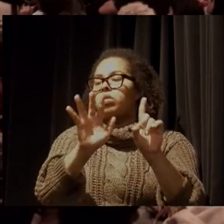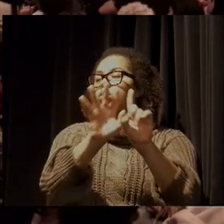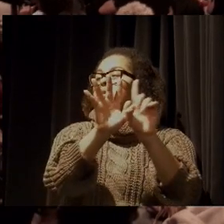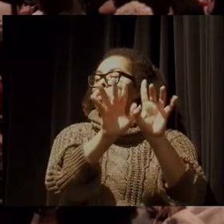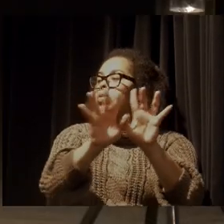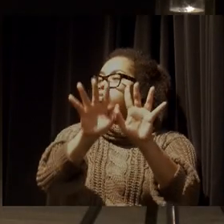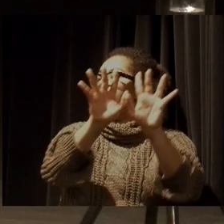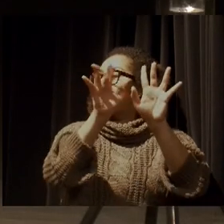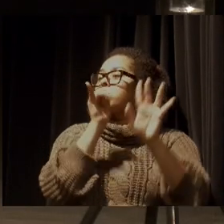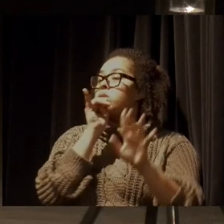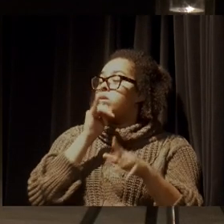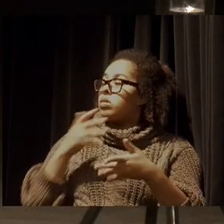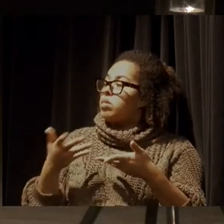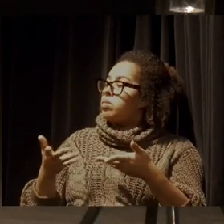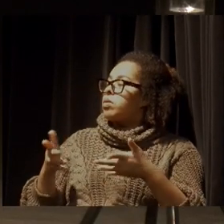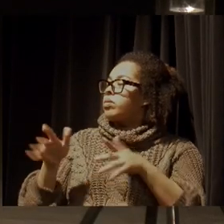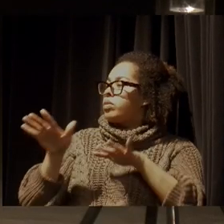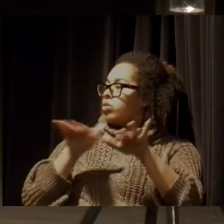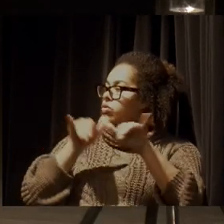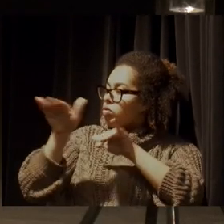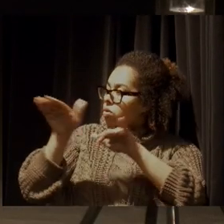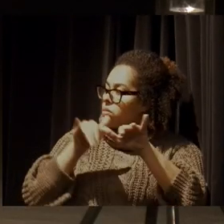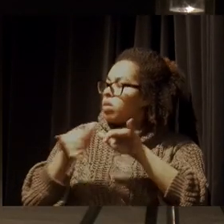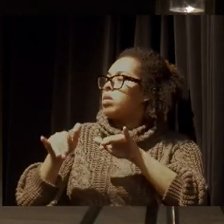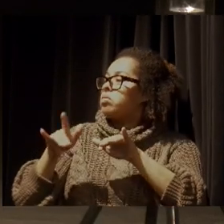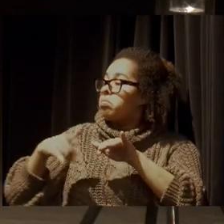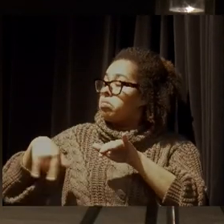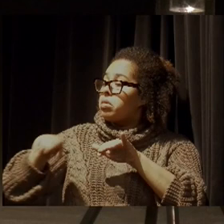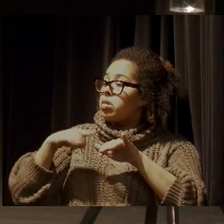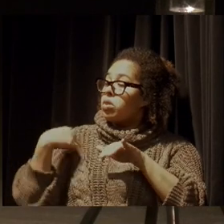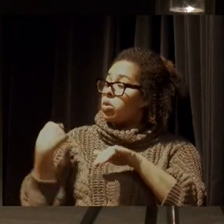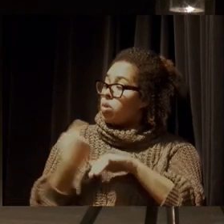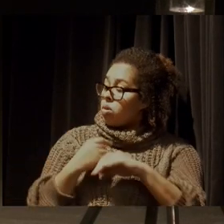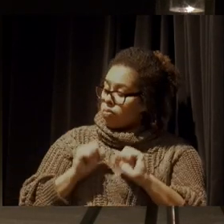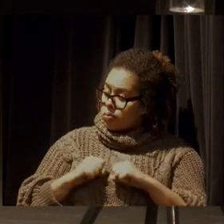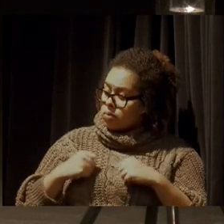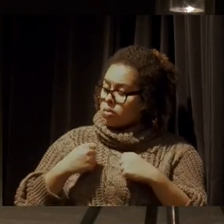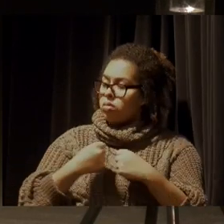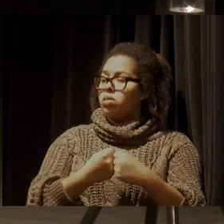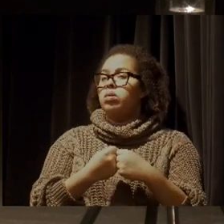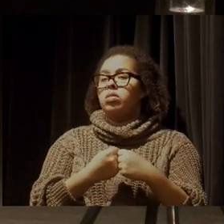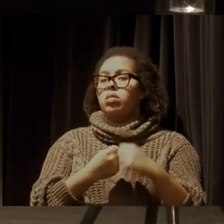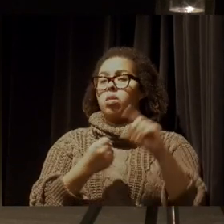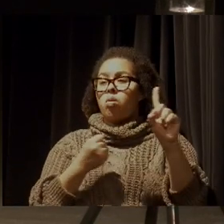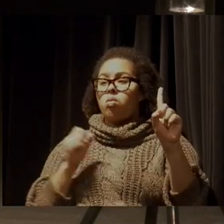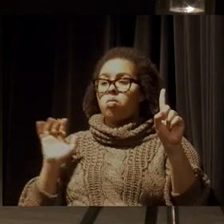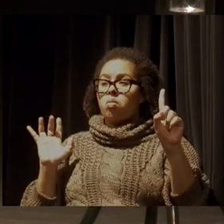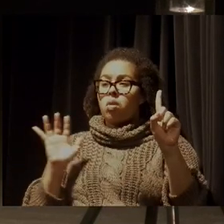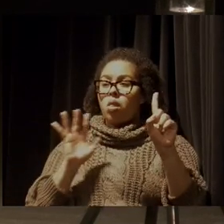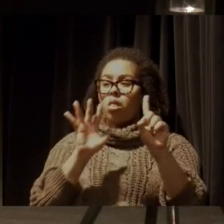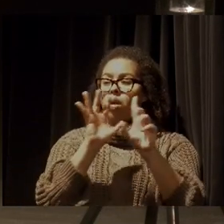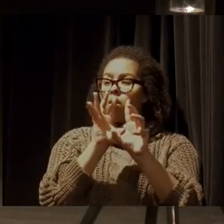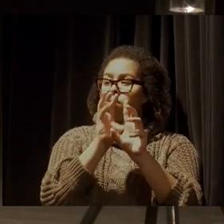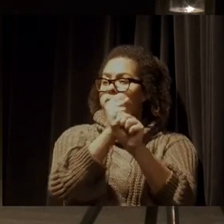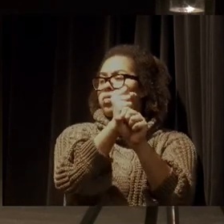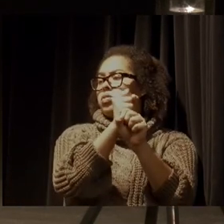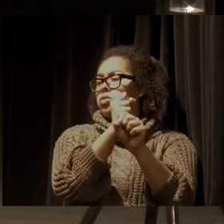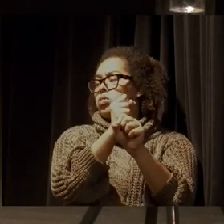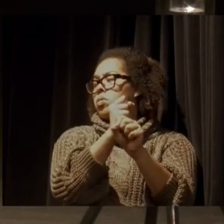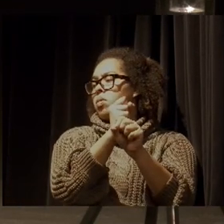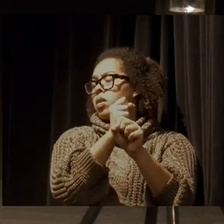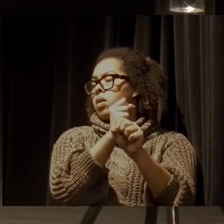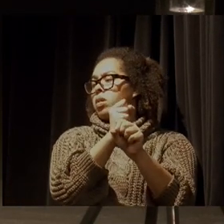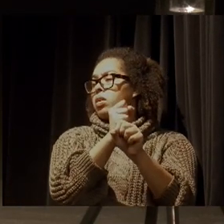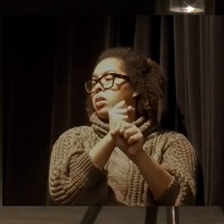engajar, esse chamamento também é para engajamento, é para se somar a nossa,